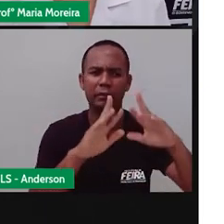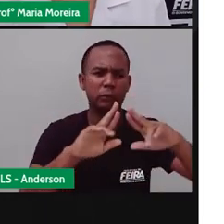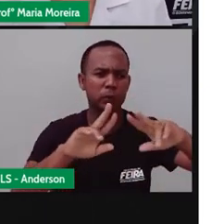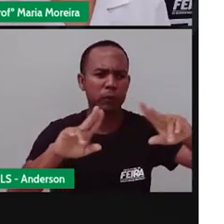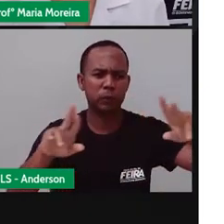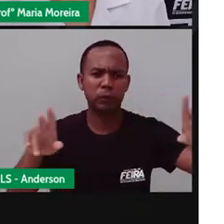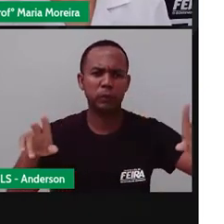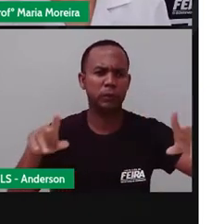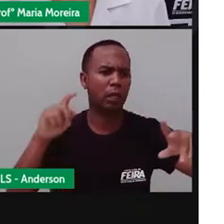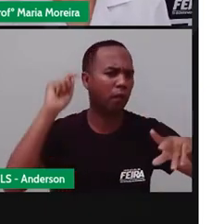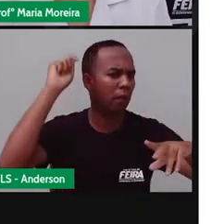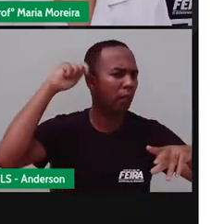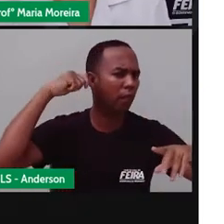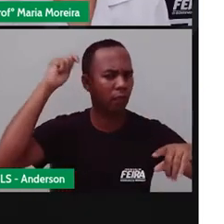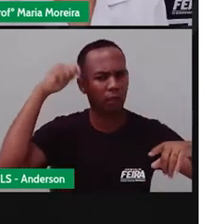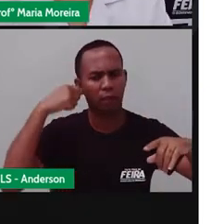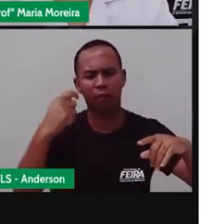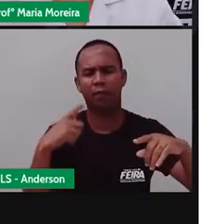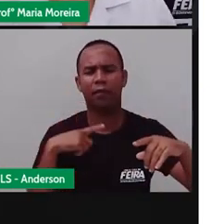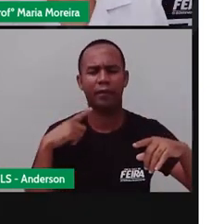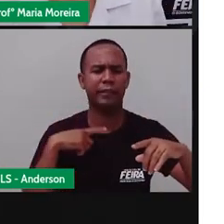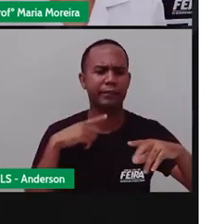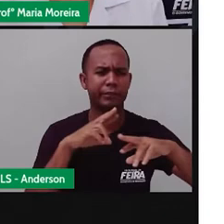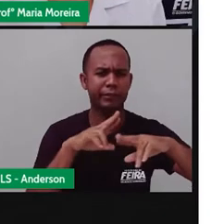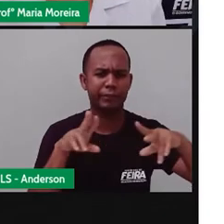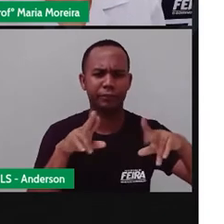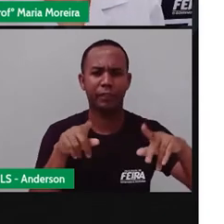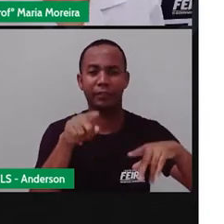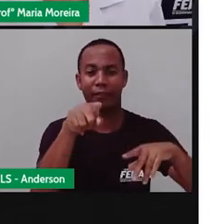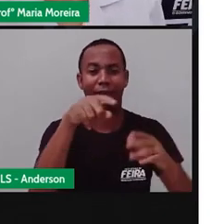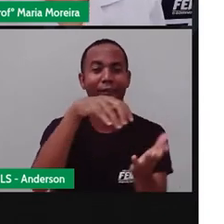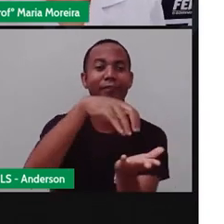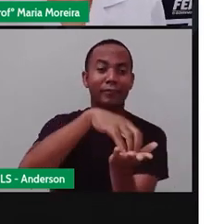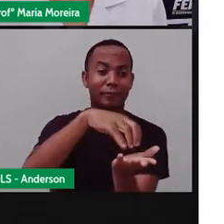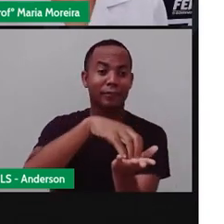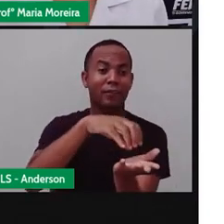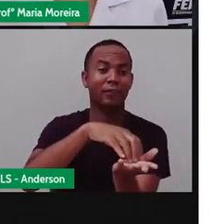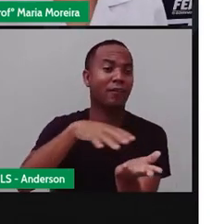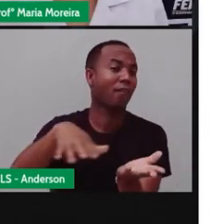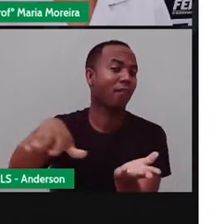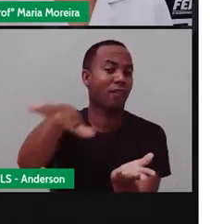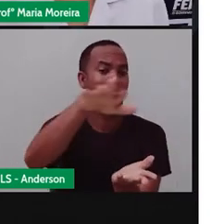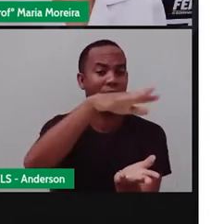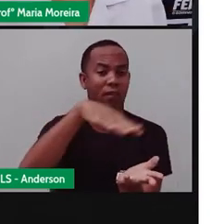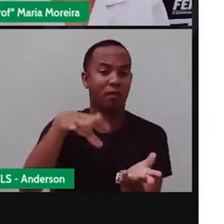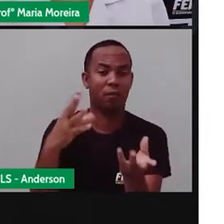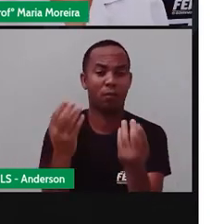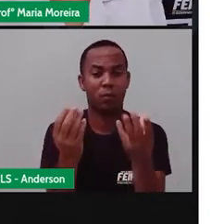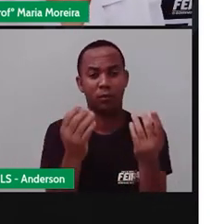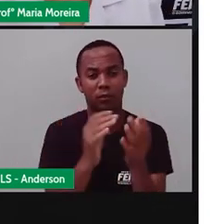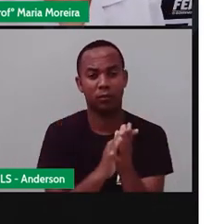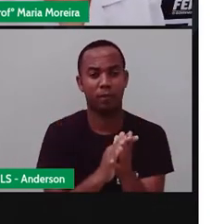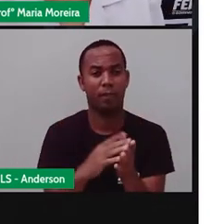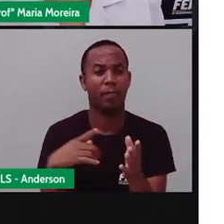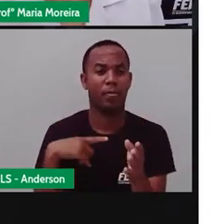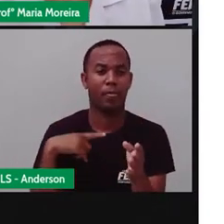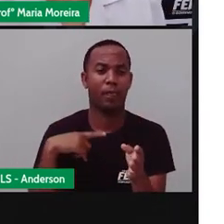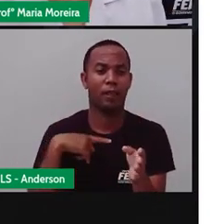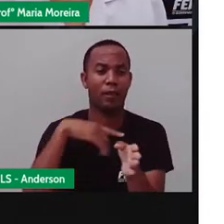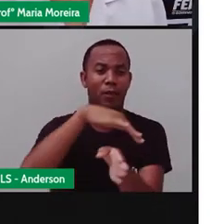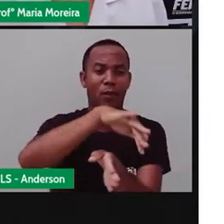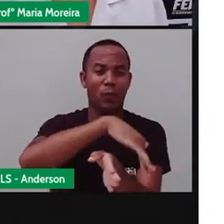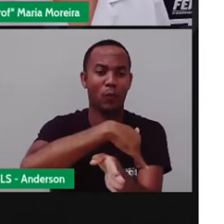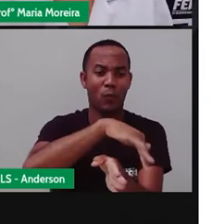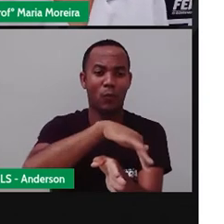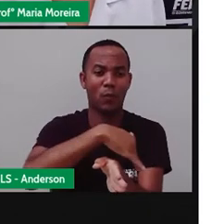Salões de beleza, entre outros. Então, isso é o nosso centro da cidade, né? E existem também ruas comerciais.